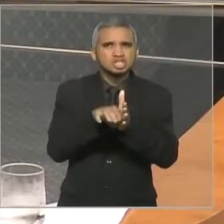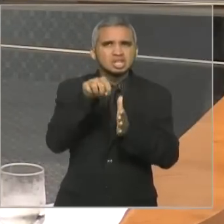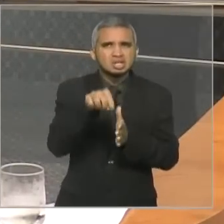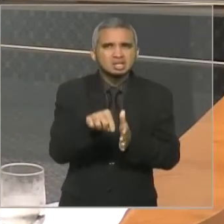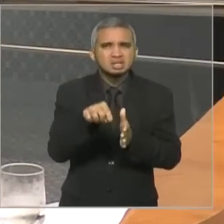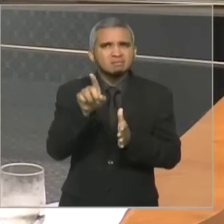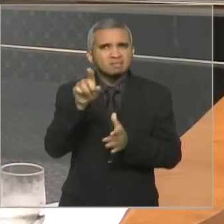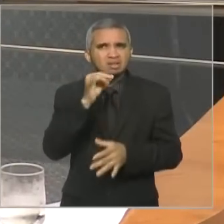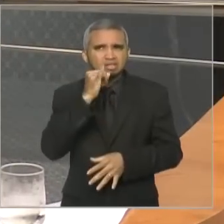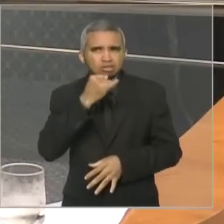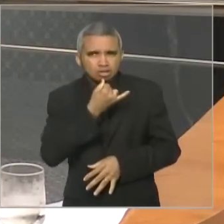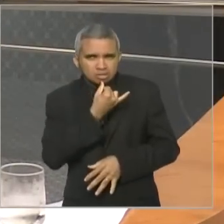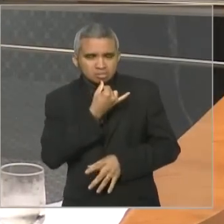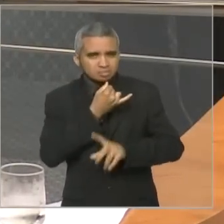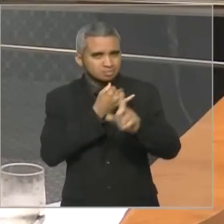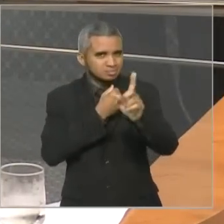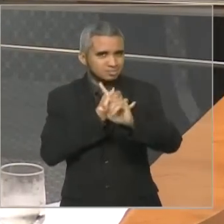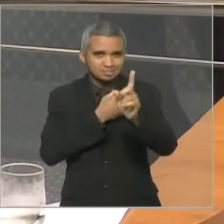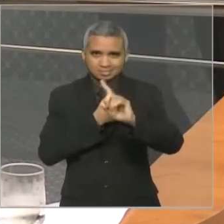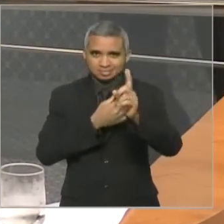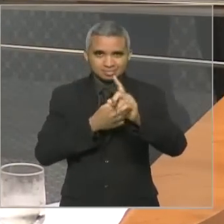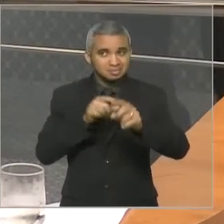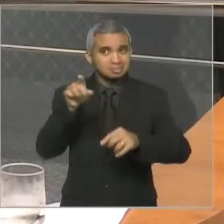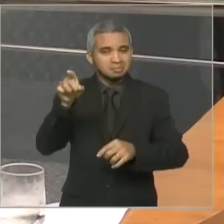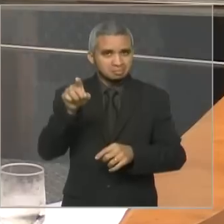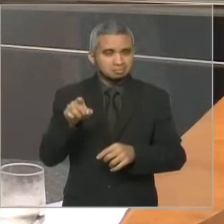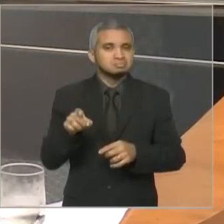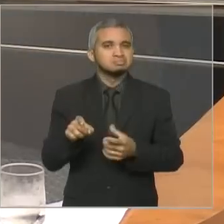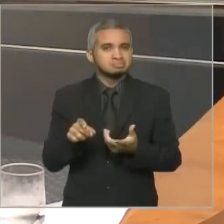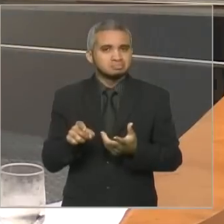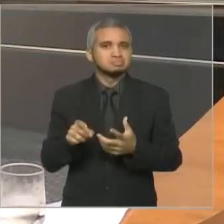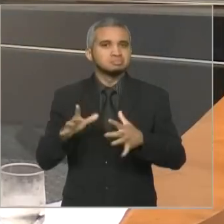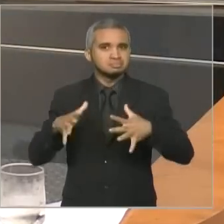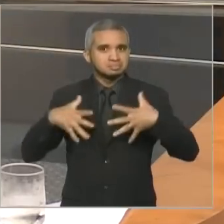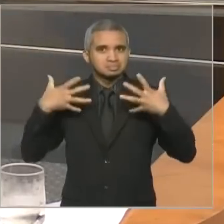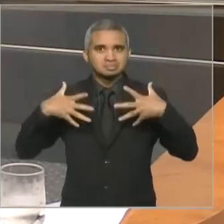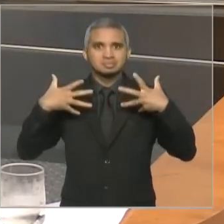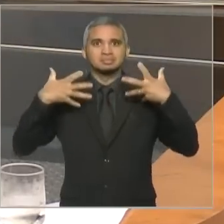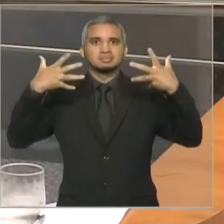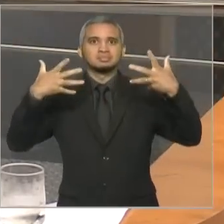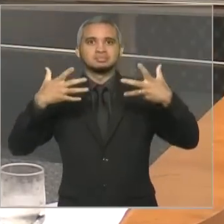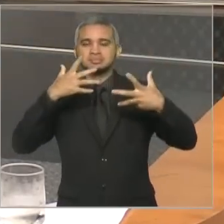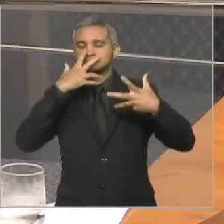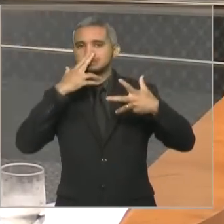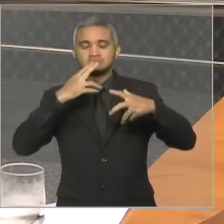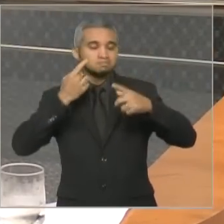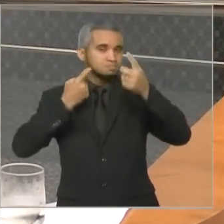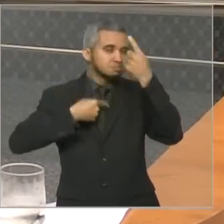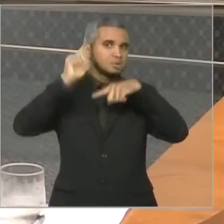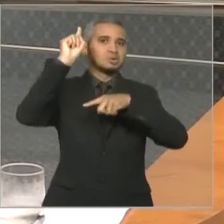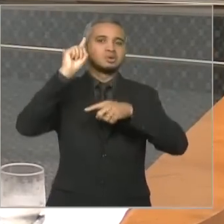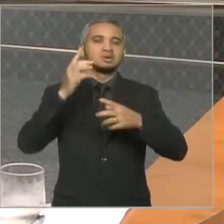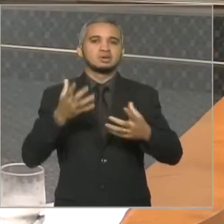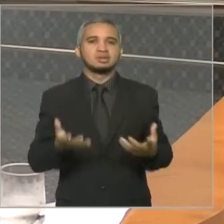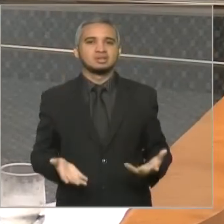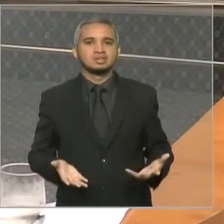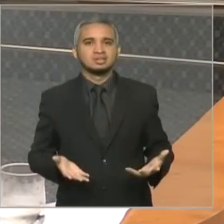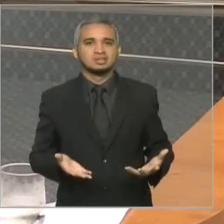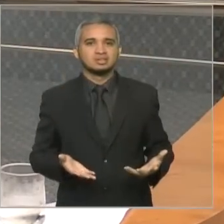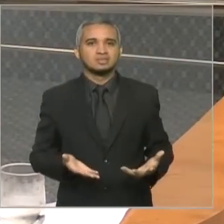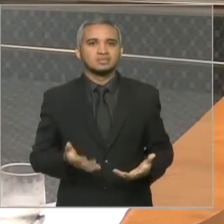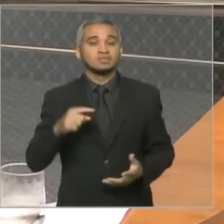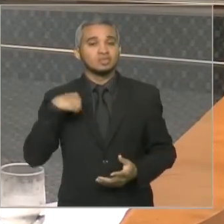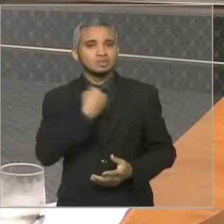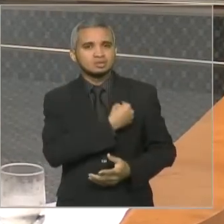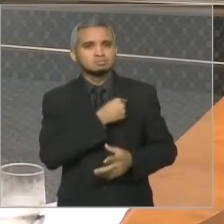graças a Deus, Andréa dá aqui um exemplo para nós de superação, de reintegração de tudo isso que nós temos